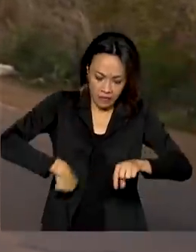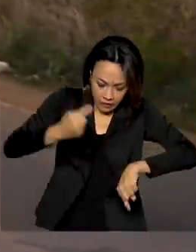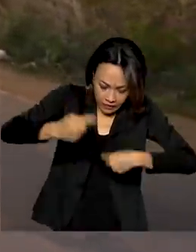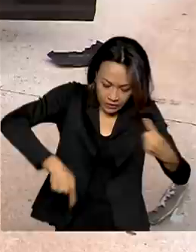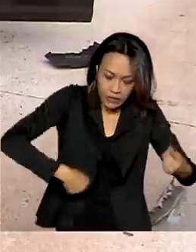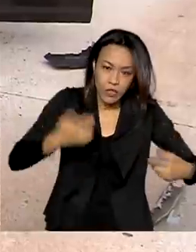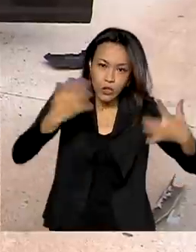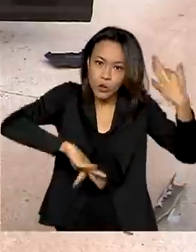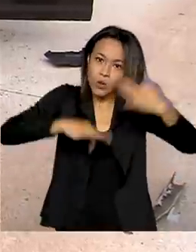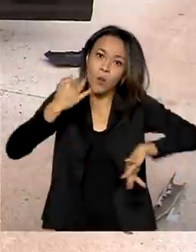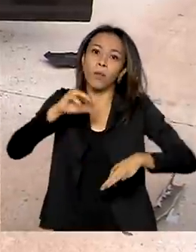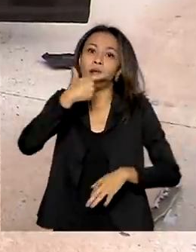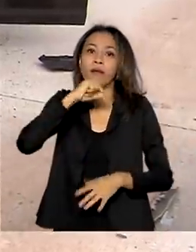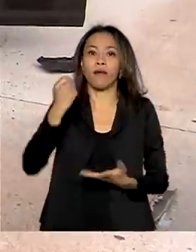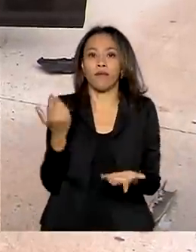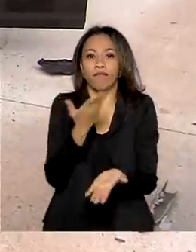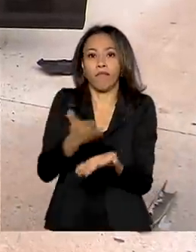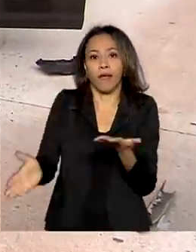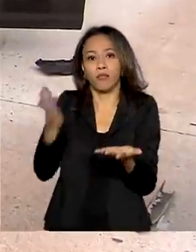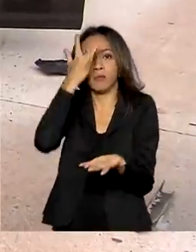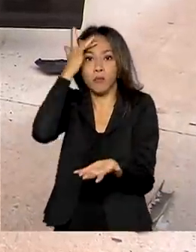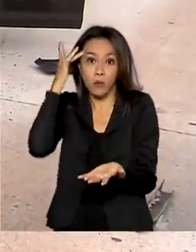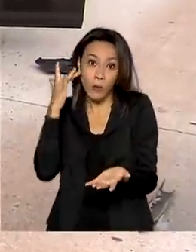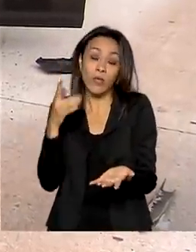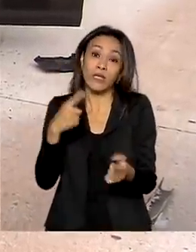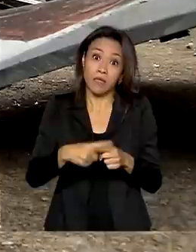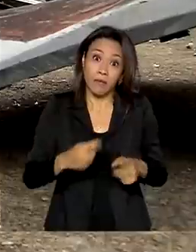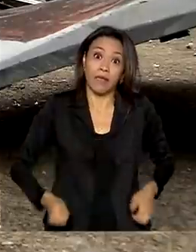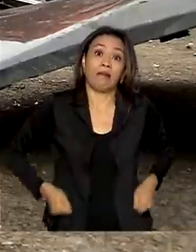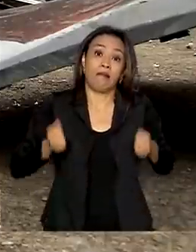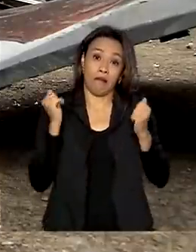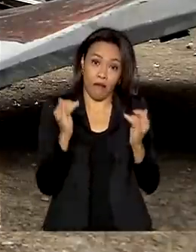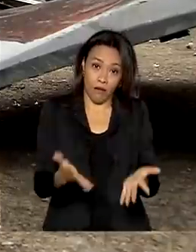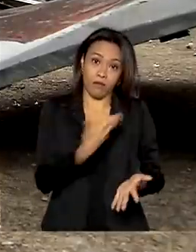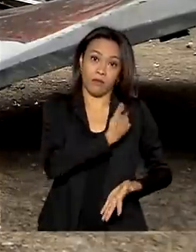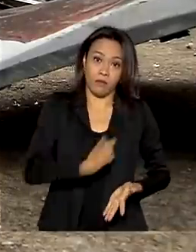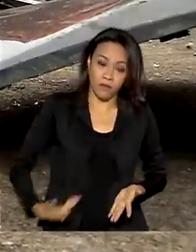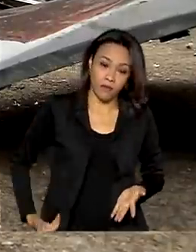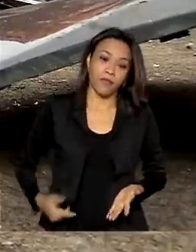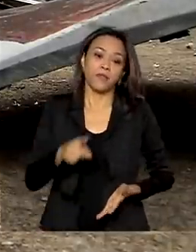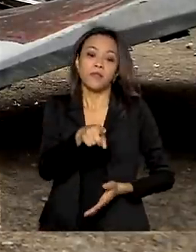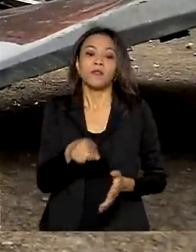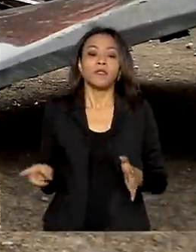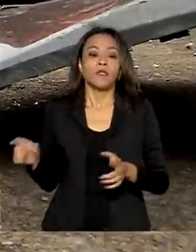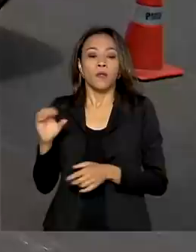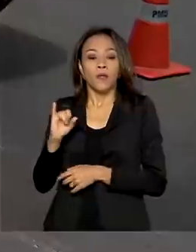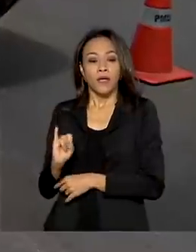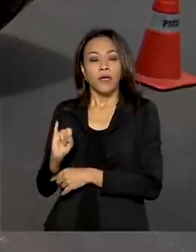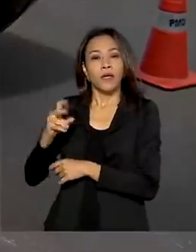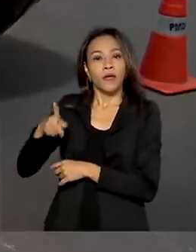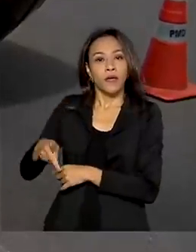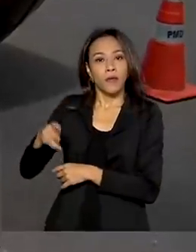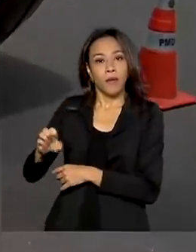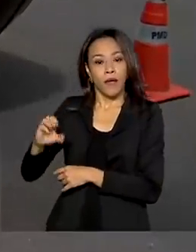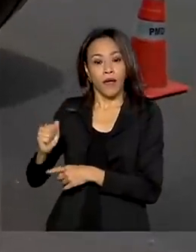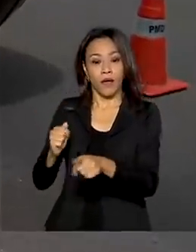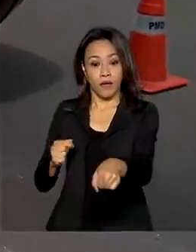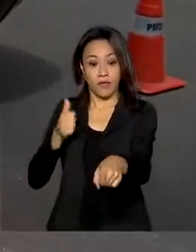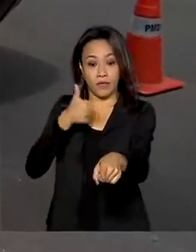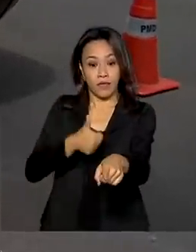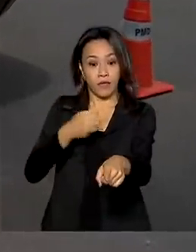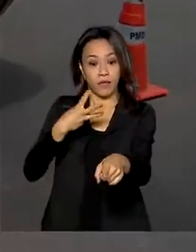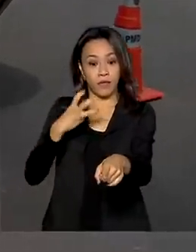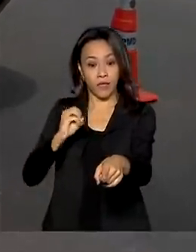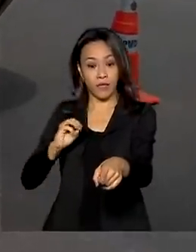querido. Prejuízo aos cofres públicos. Segundo o IPEA, cerca de 130 bilhões de reais foram gastos com